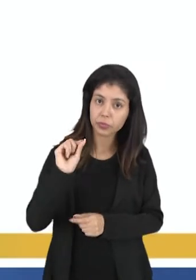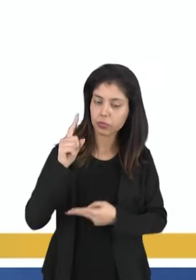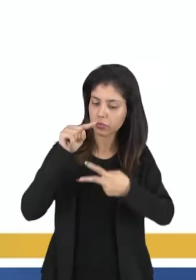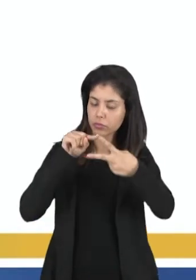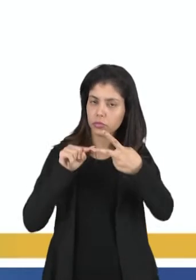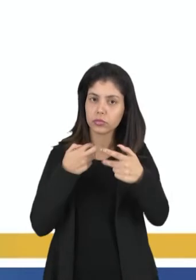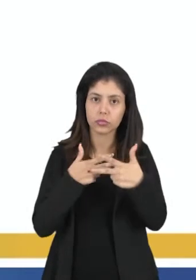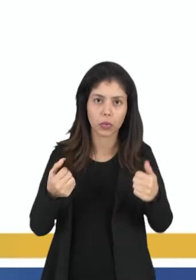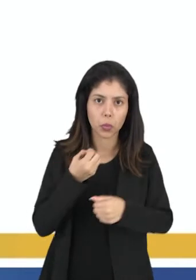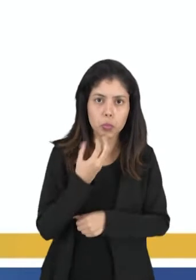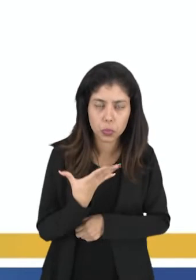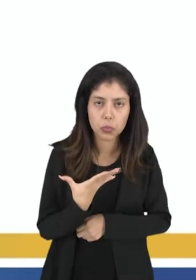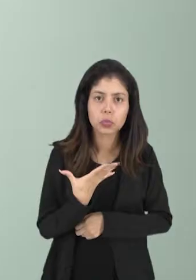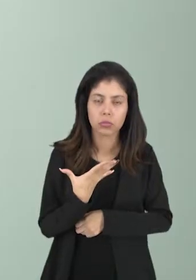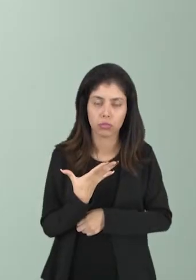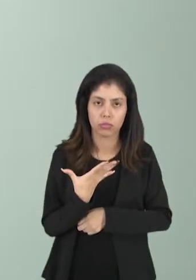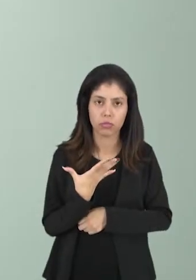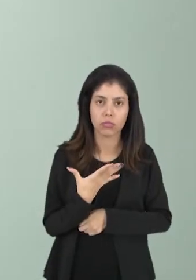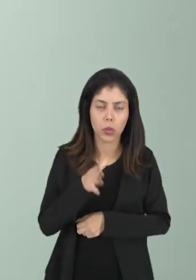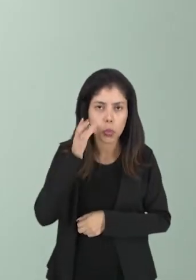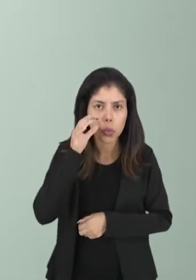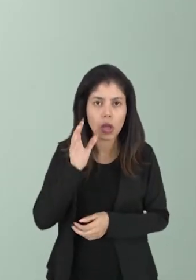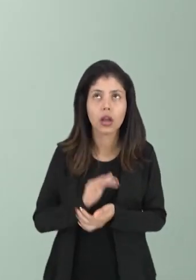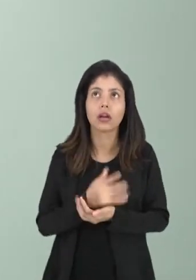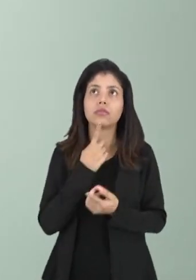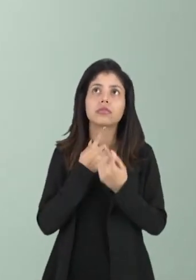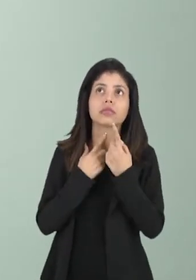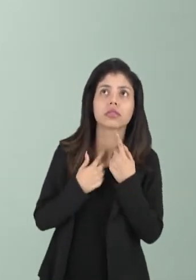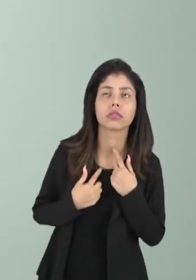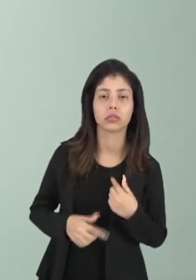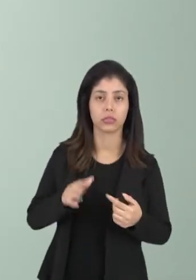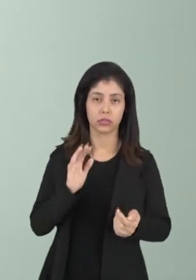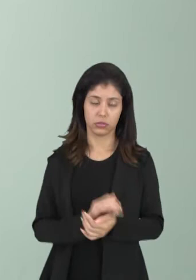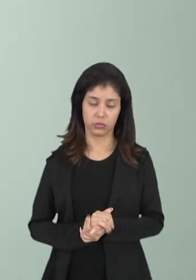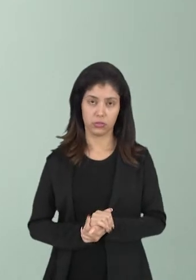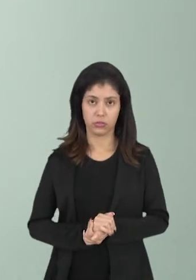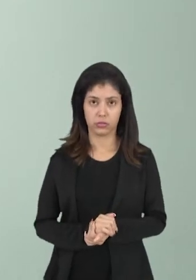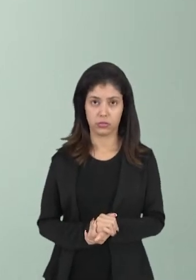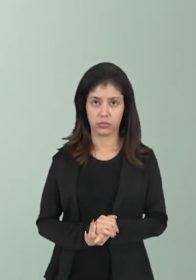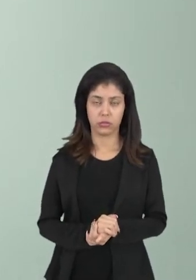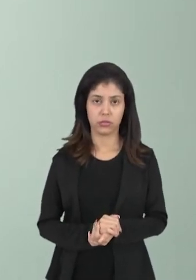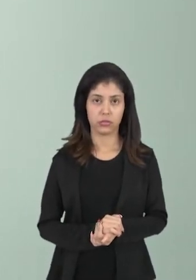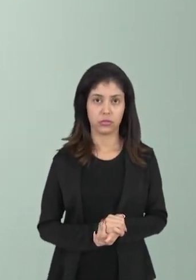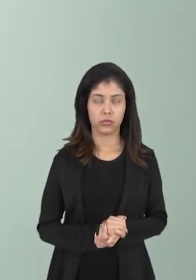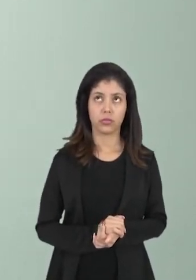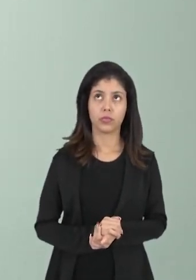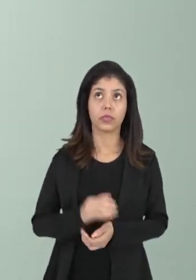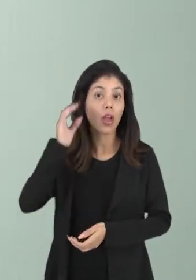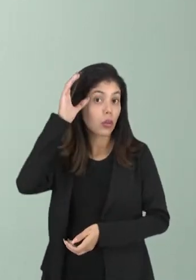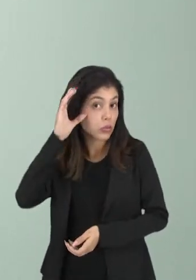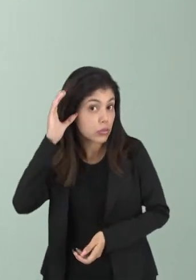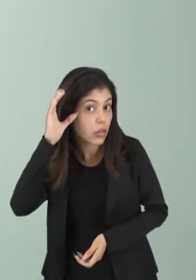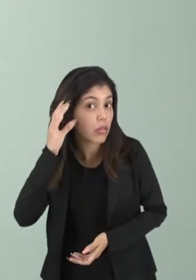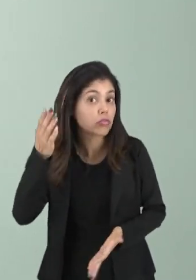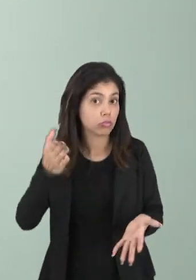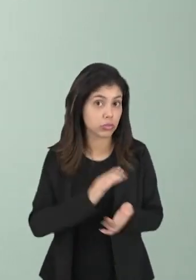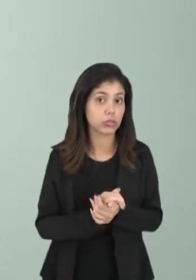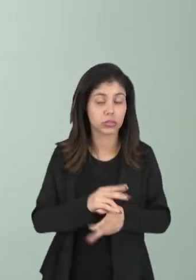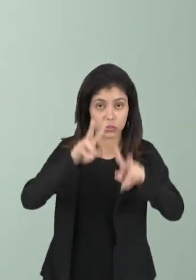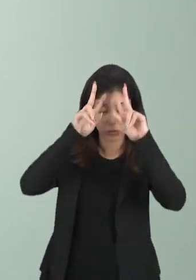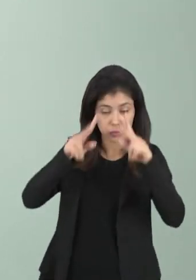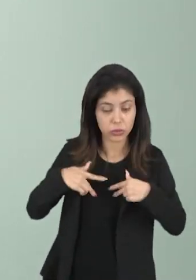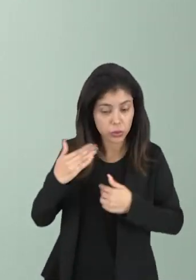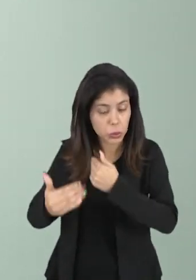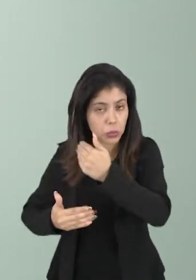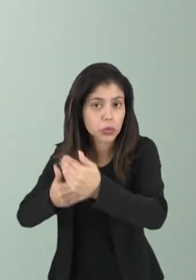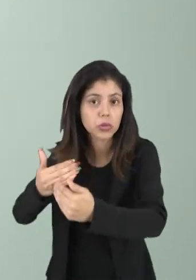coisas bem interessantes, né? A vontade, a gente vai ver a consciência que o ser humano vai